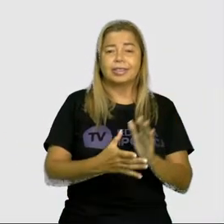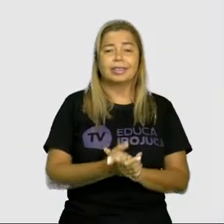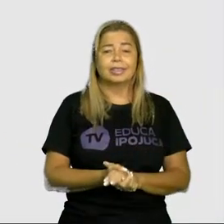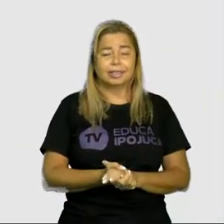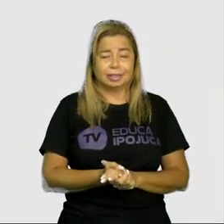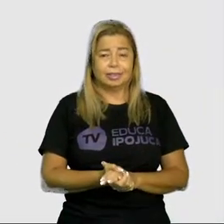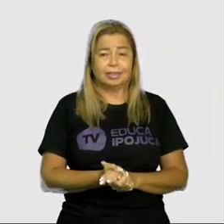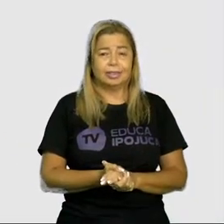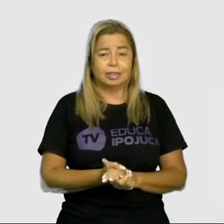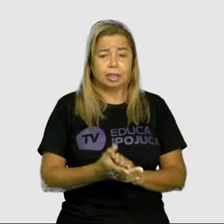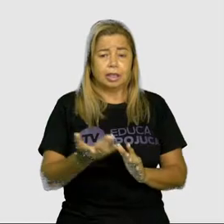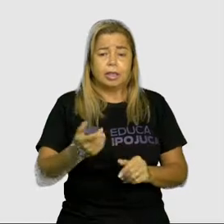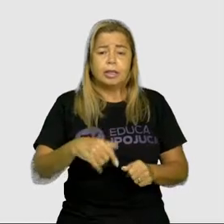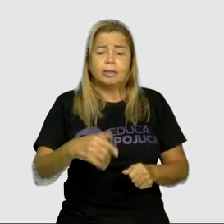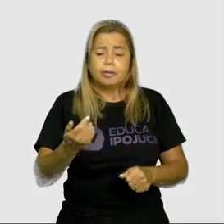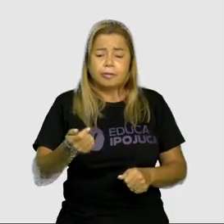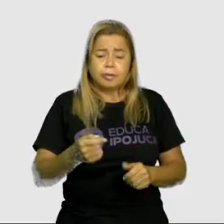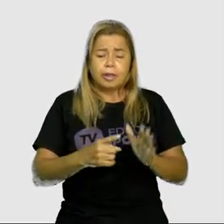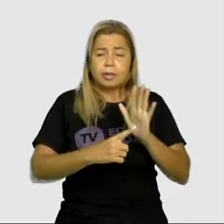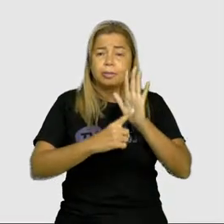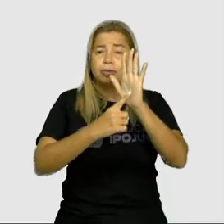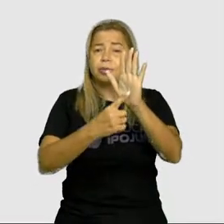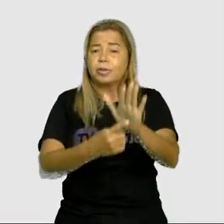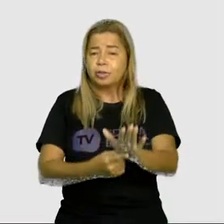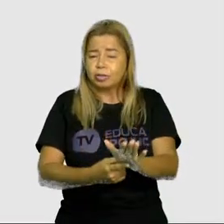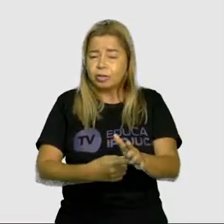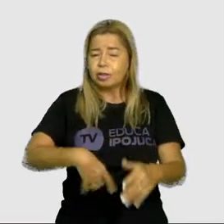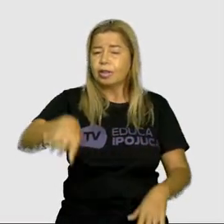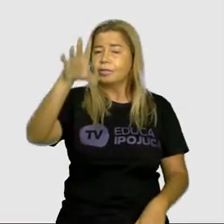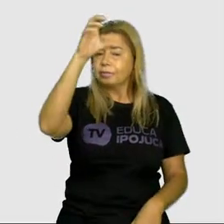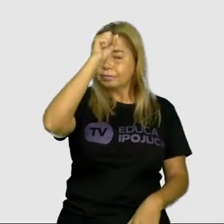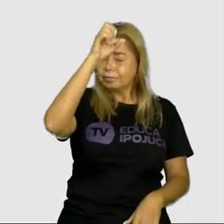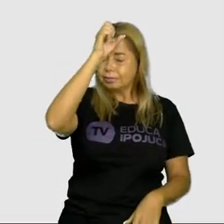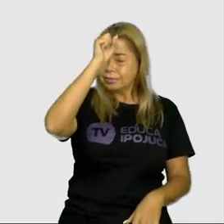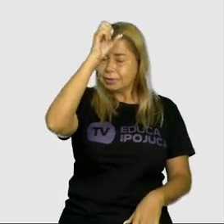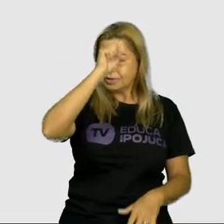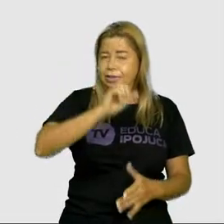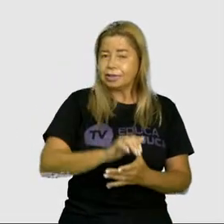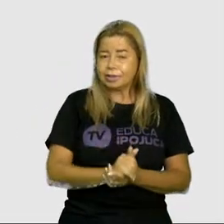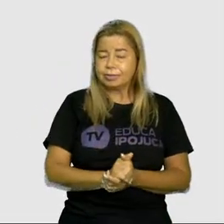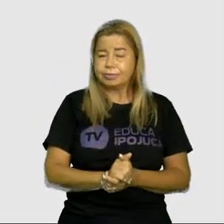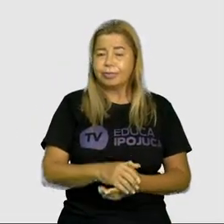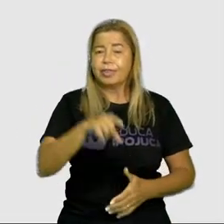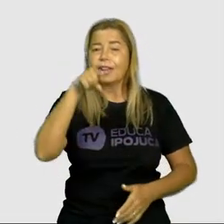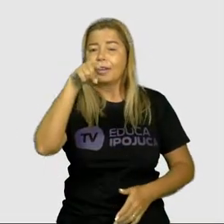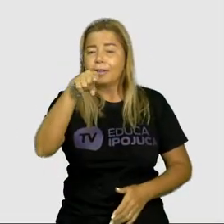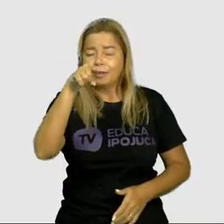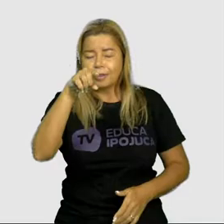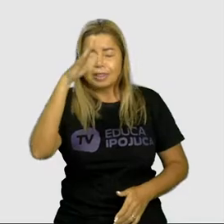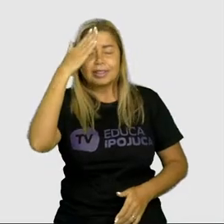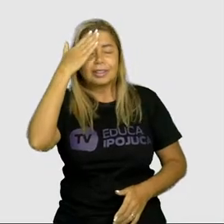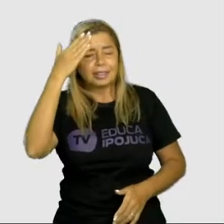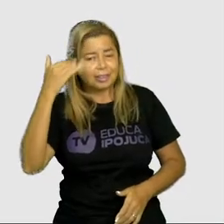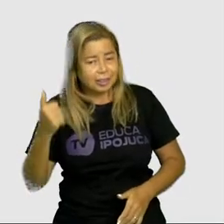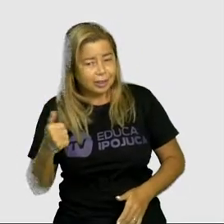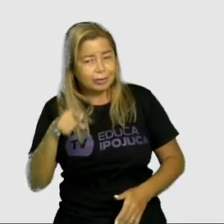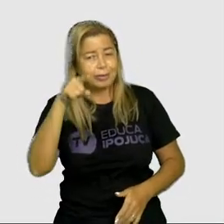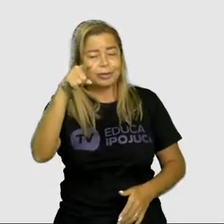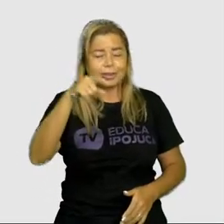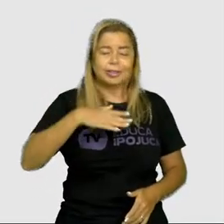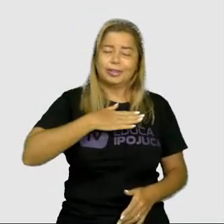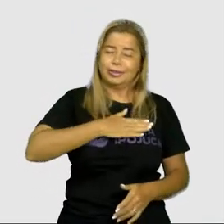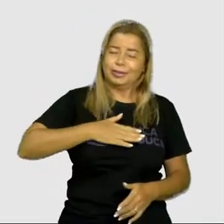que a gente mostra o que aprendemos. E eu sei que vocês aprenderam e que vocês gostaram.